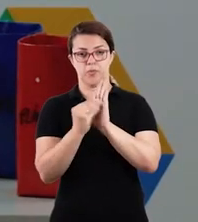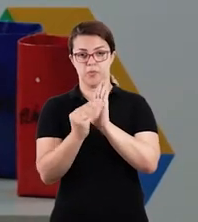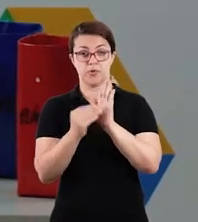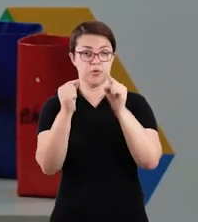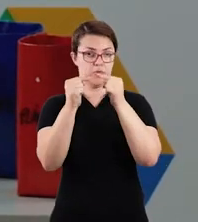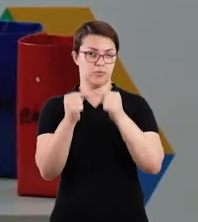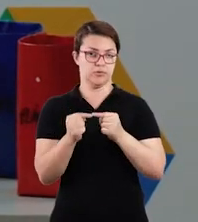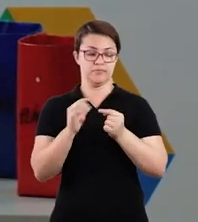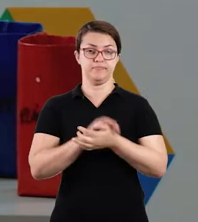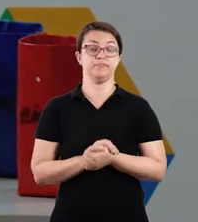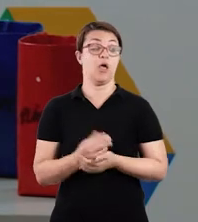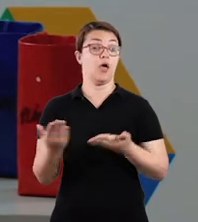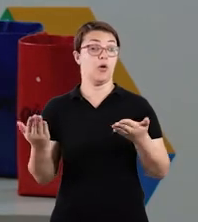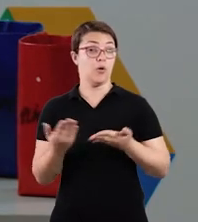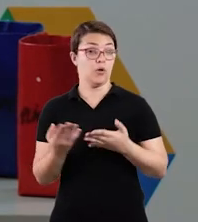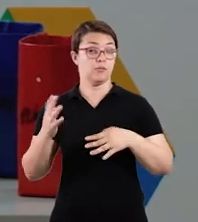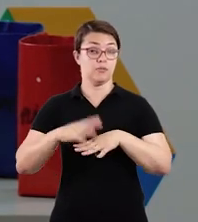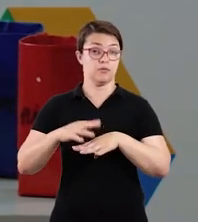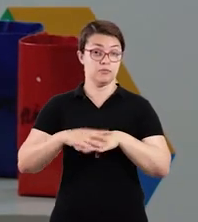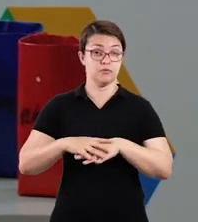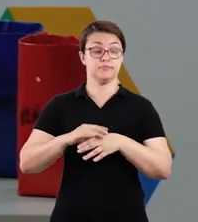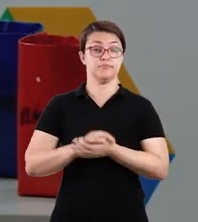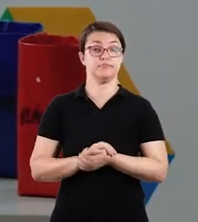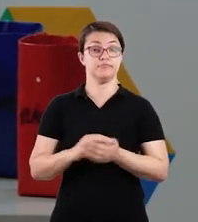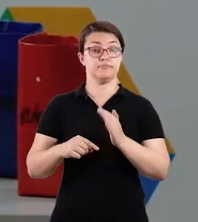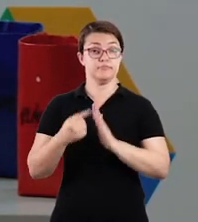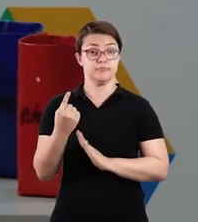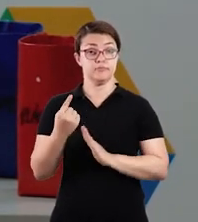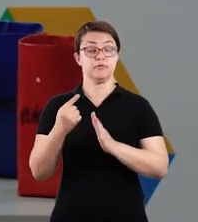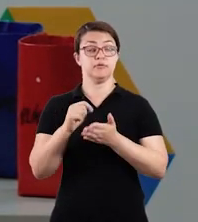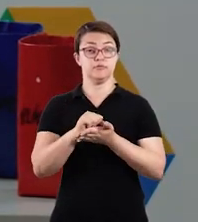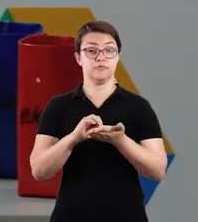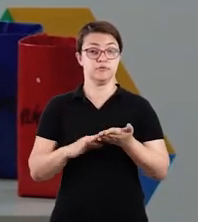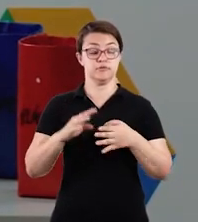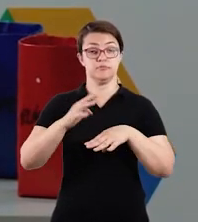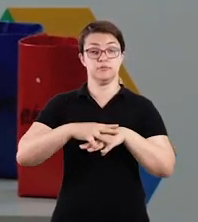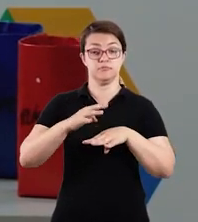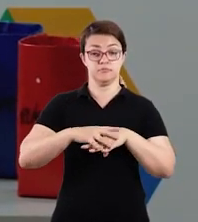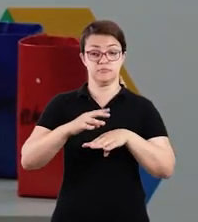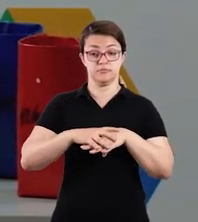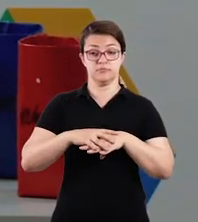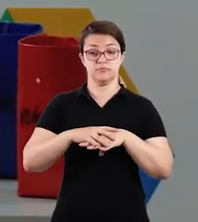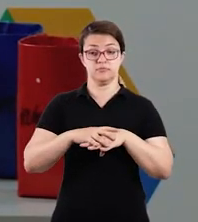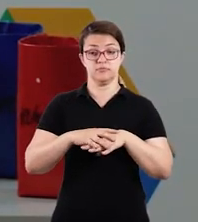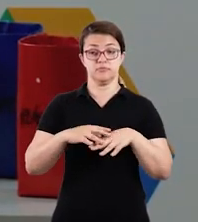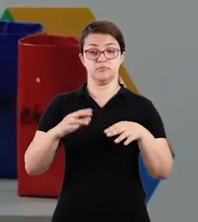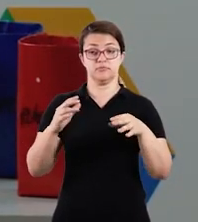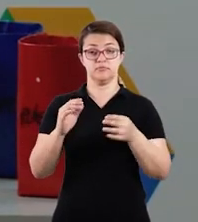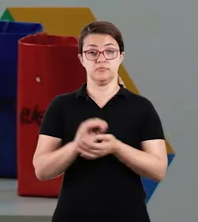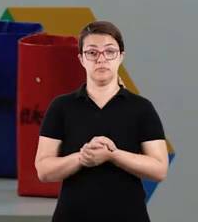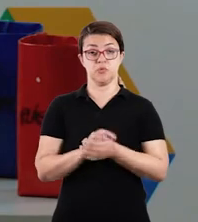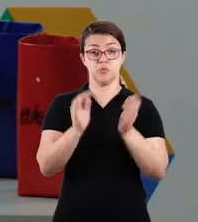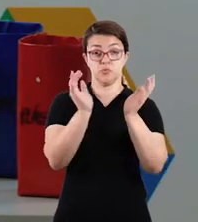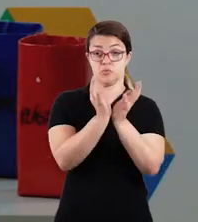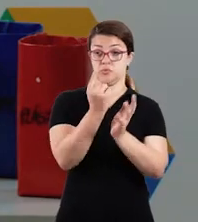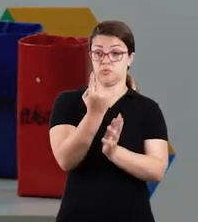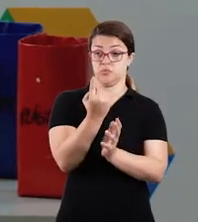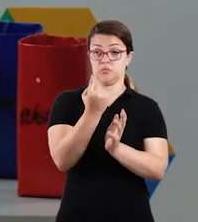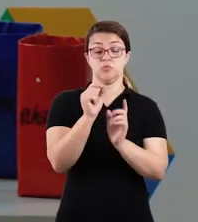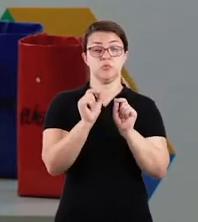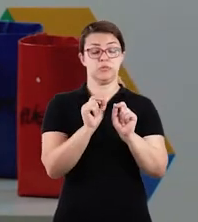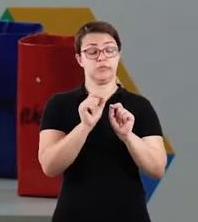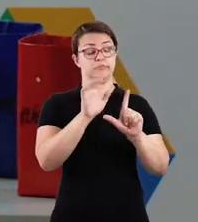Agora vamos passar para a matemática. A primeira atividade matemática do termo 1. Vocês vão